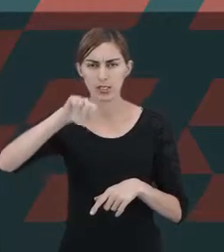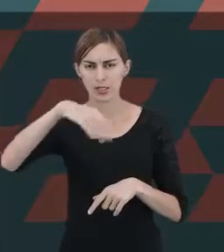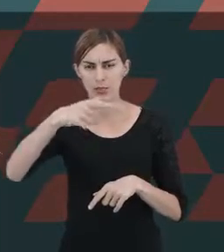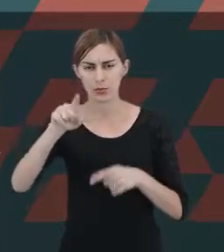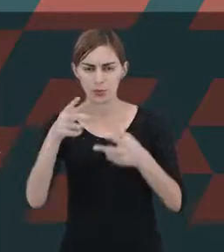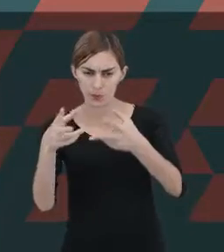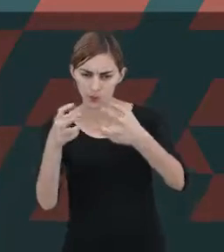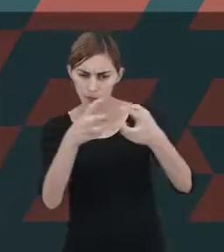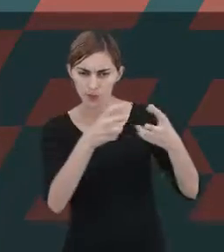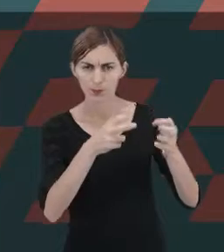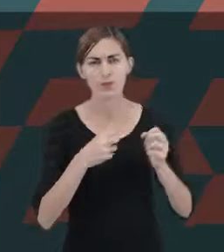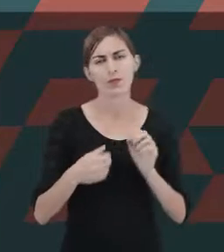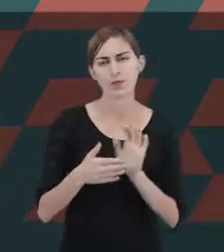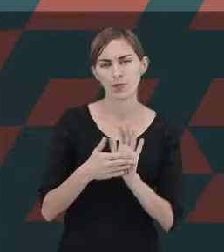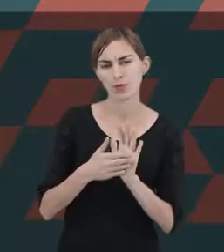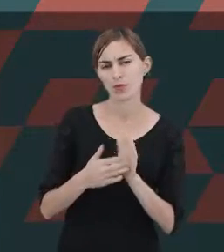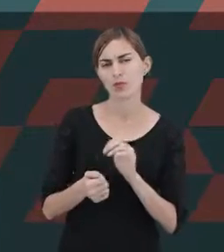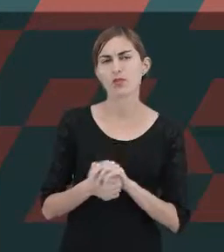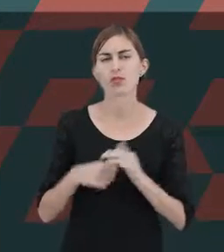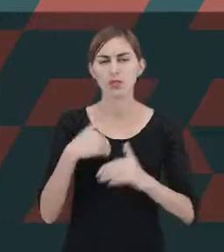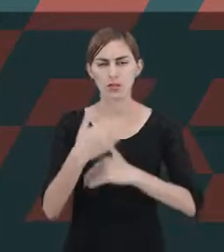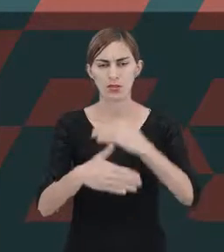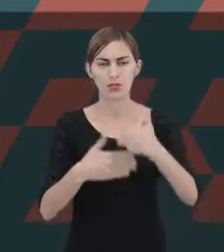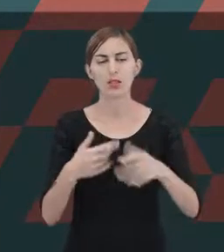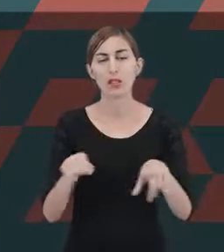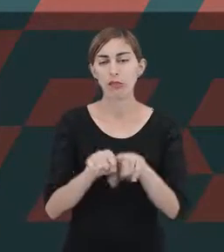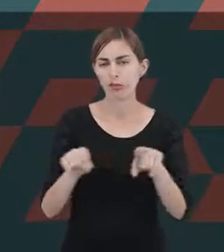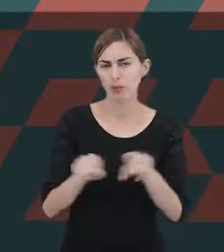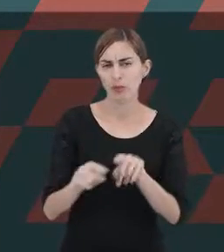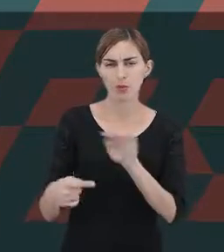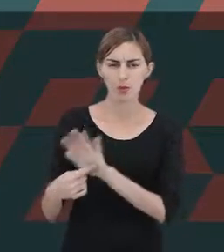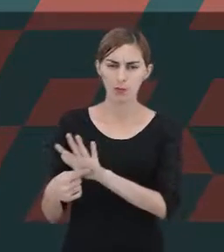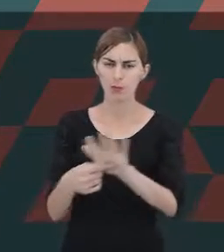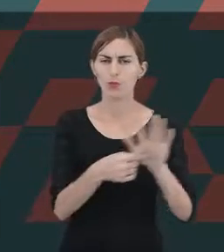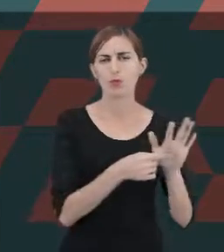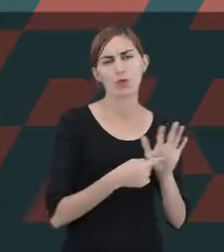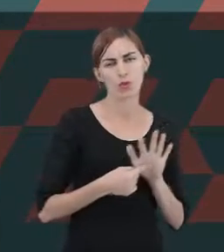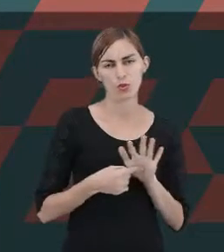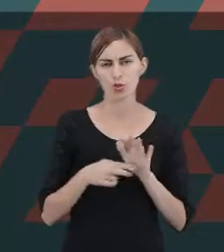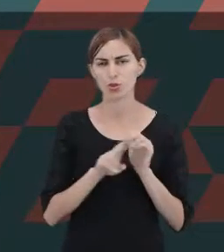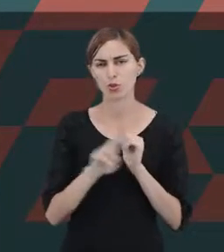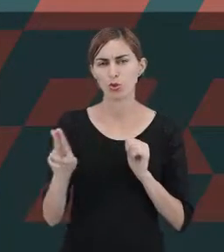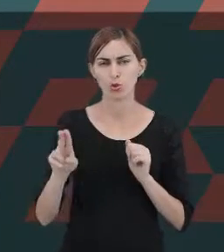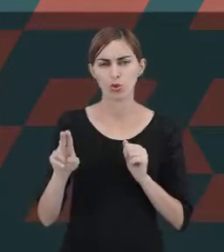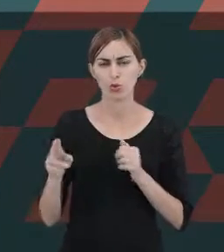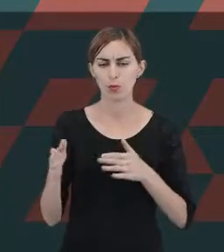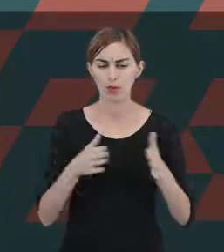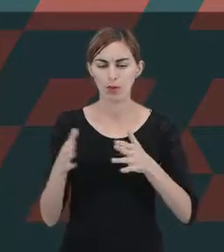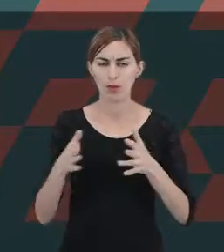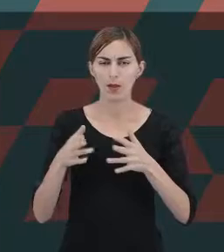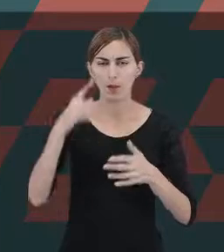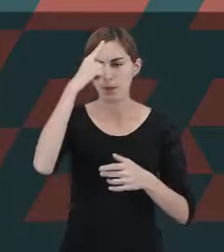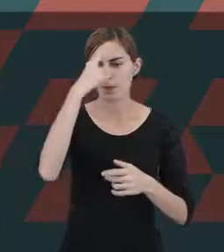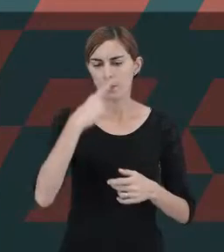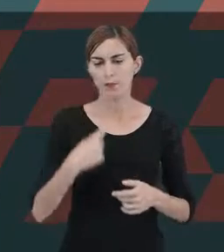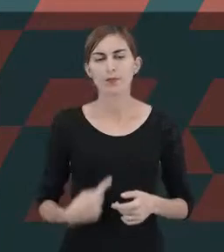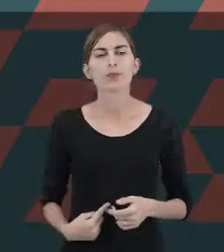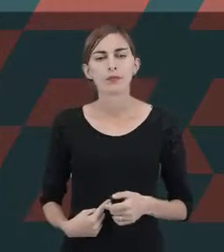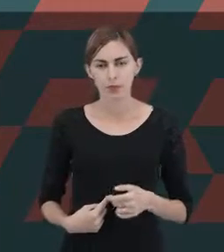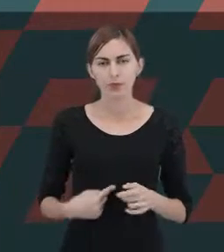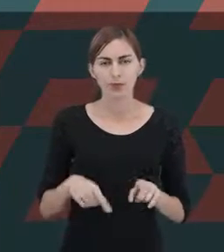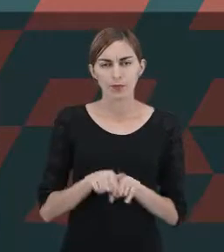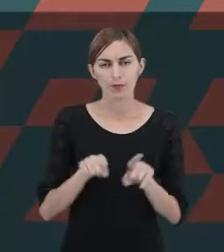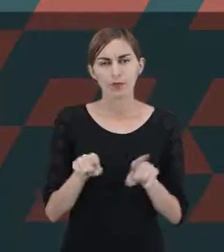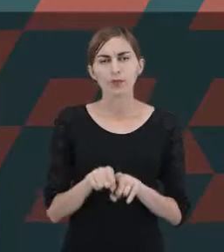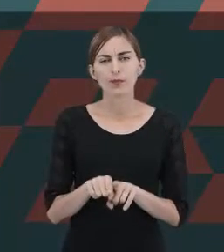projetar no outro para se desenvolver. Também apresenta o que nós chamamos de fase do personalismo. Aí envolve, por